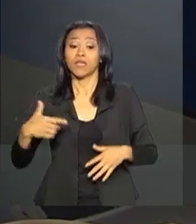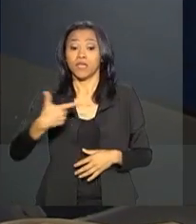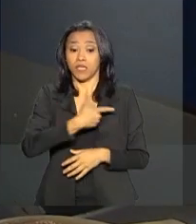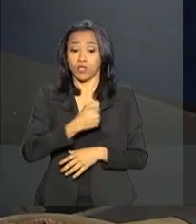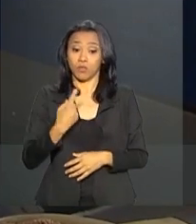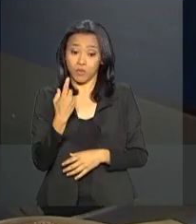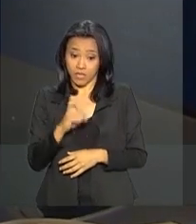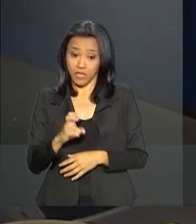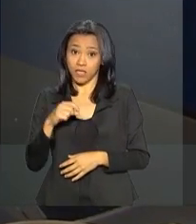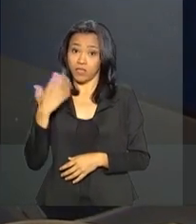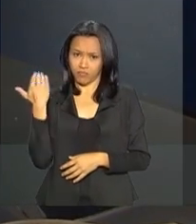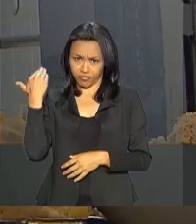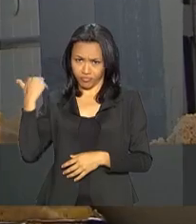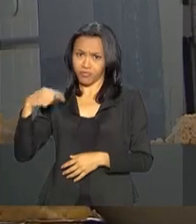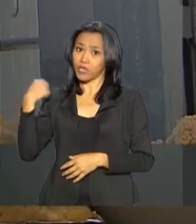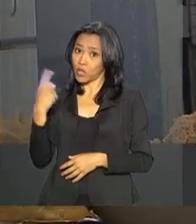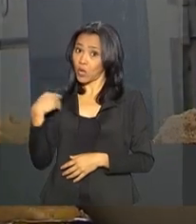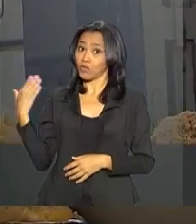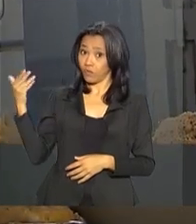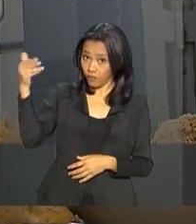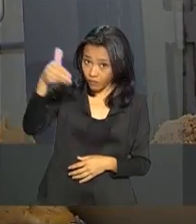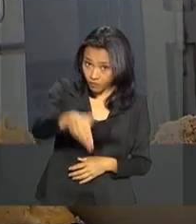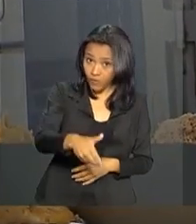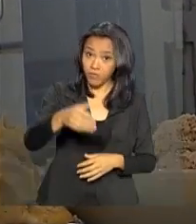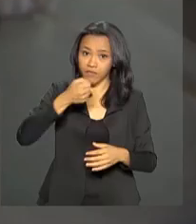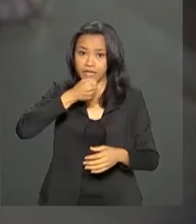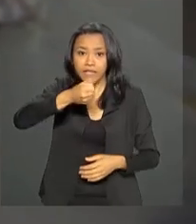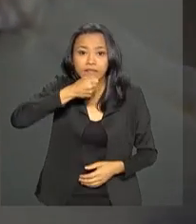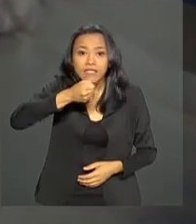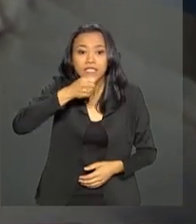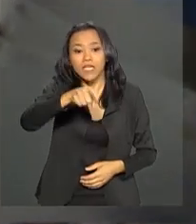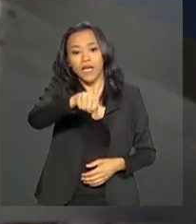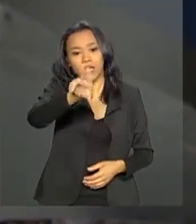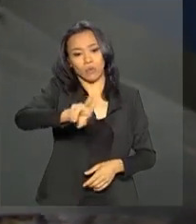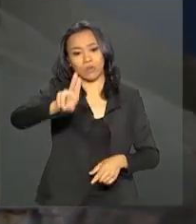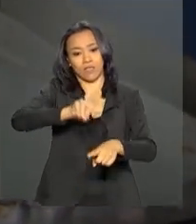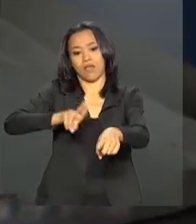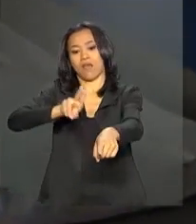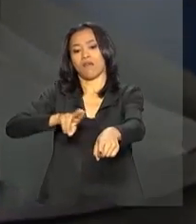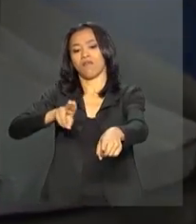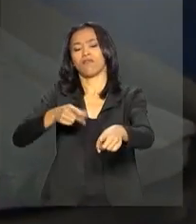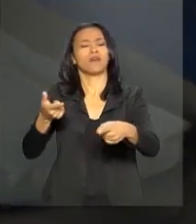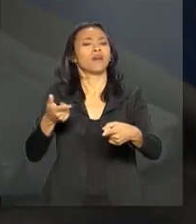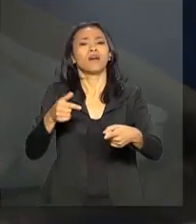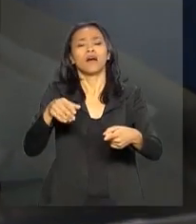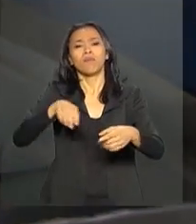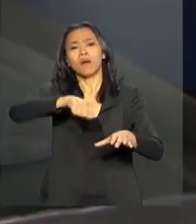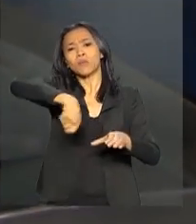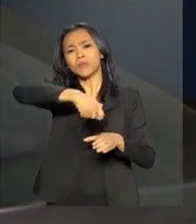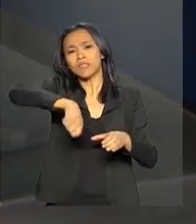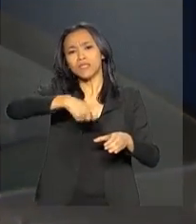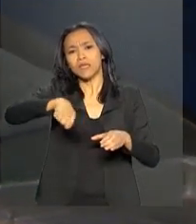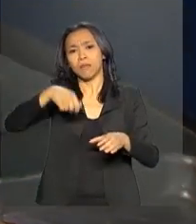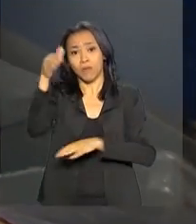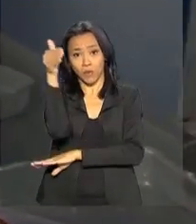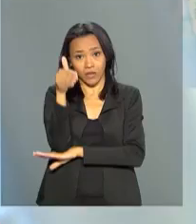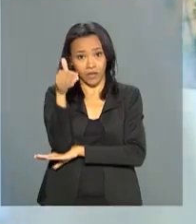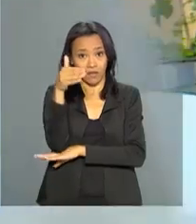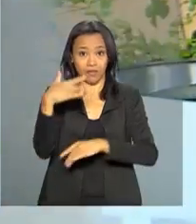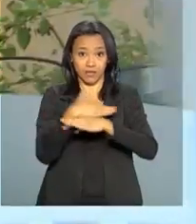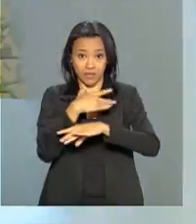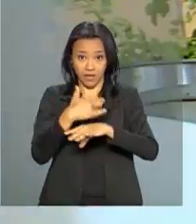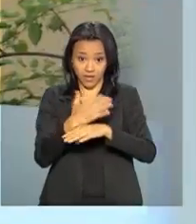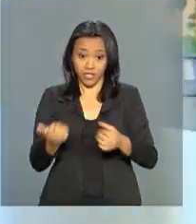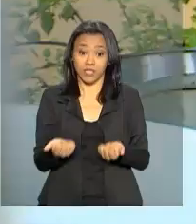quando estivemos em Mariana pouco depois do rompimento da barragem, ela usava a cozinha cedida por um hotel da cidade para continuar trabalhando.